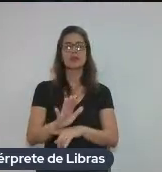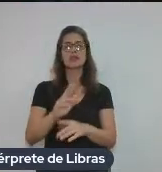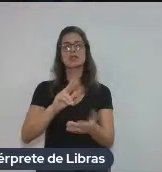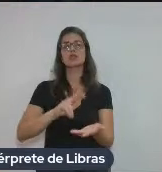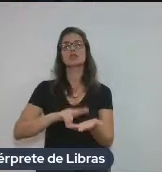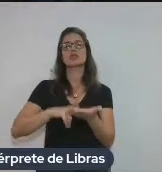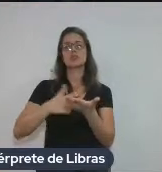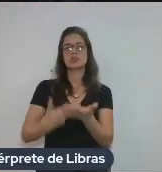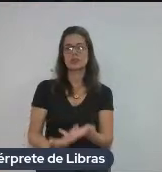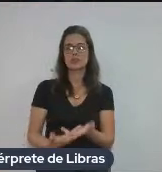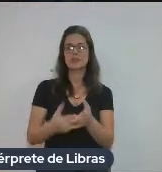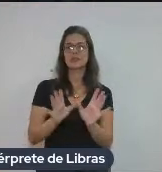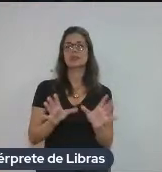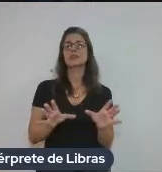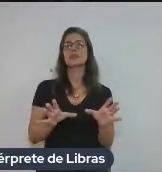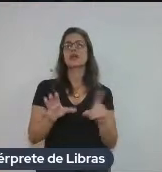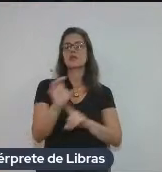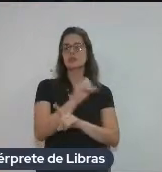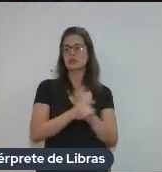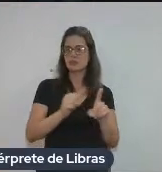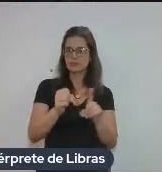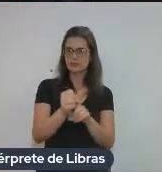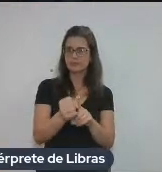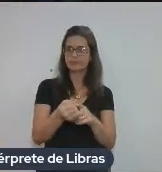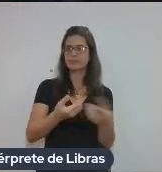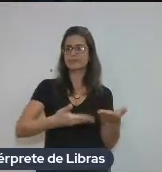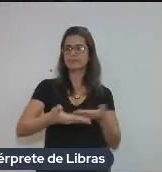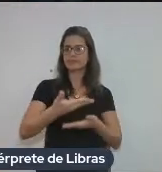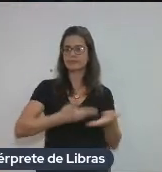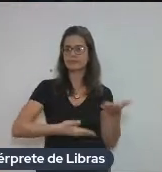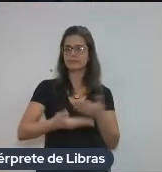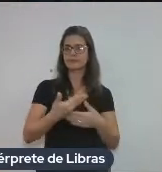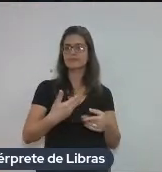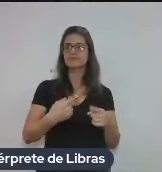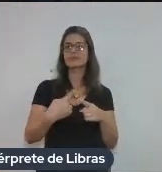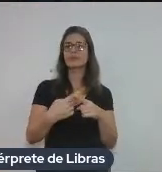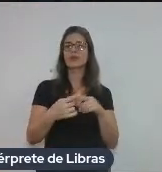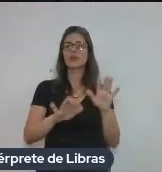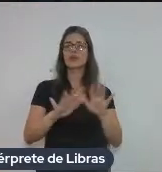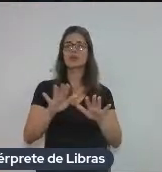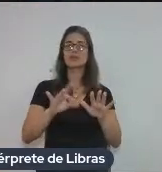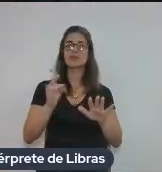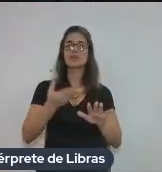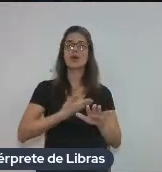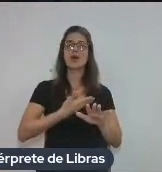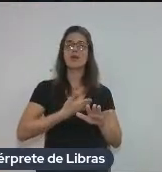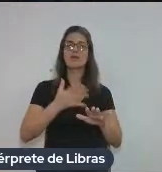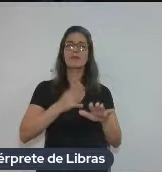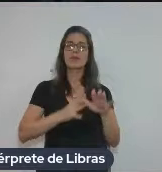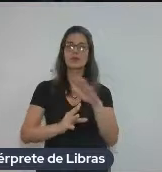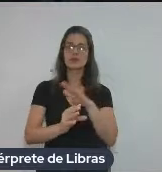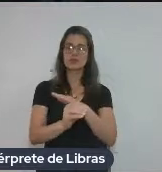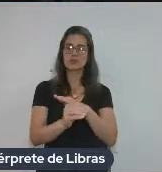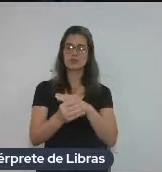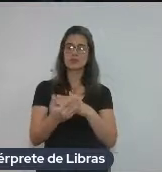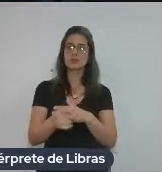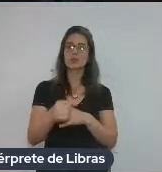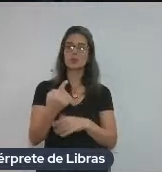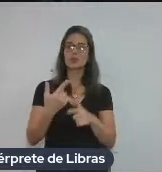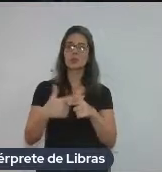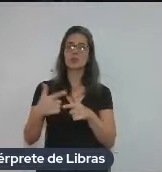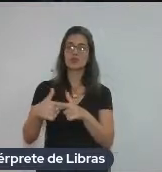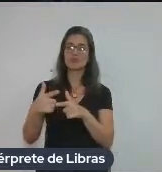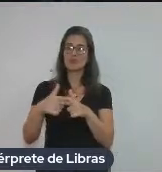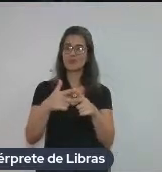comunitários, que muitas vezes são amigos de imigrantes, né? Então, um problema